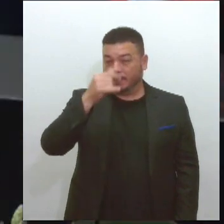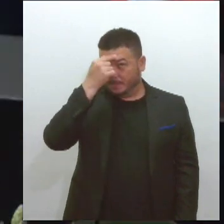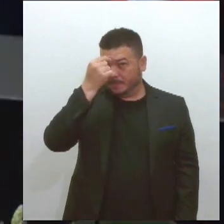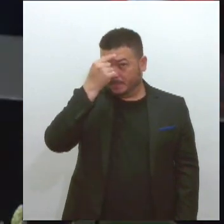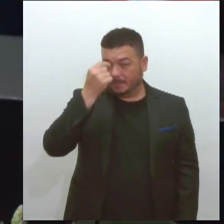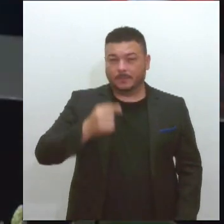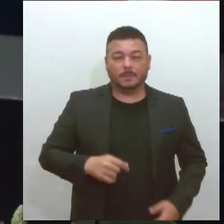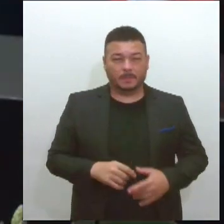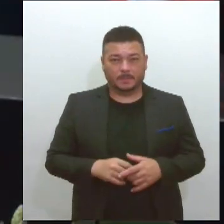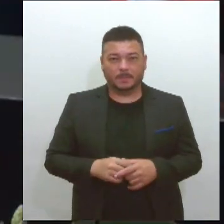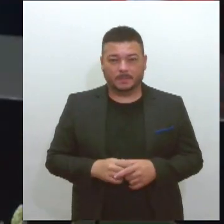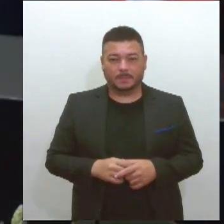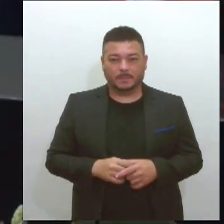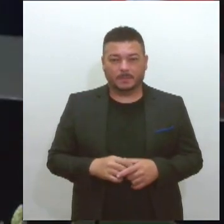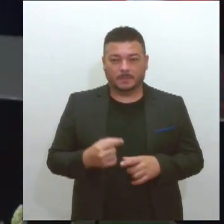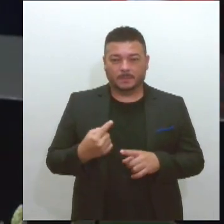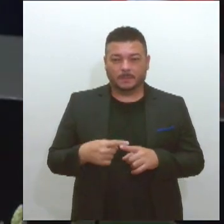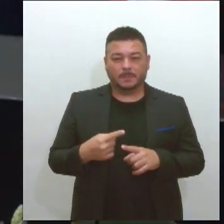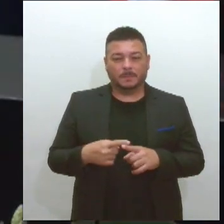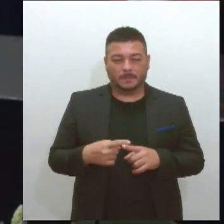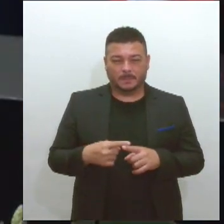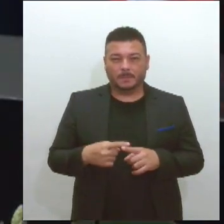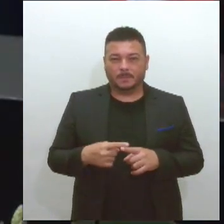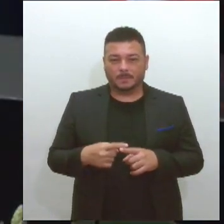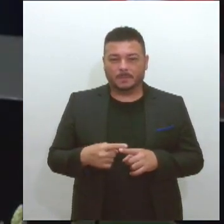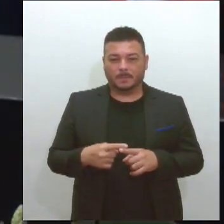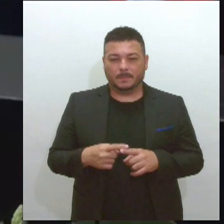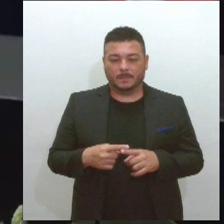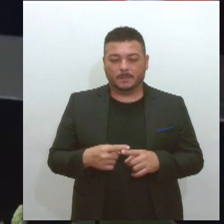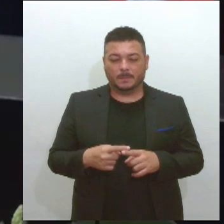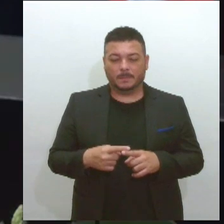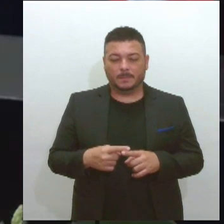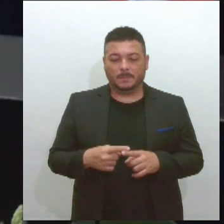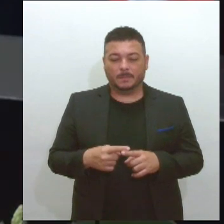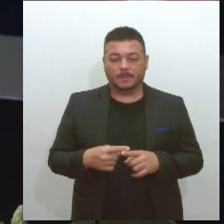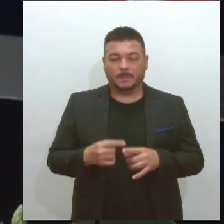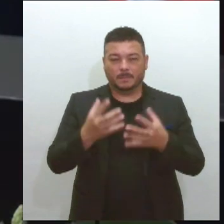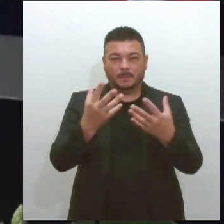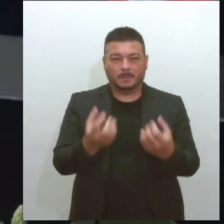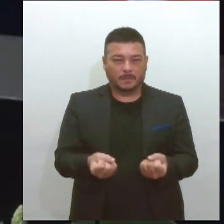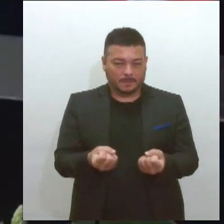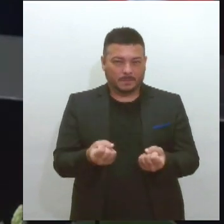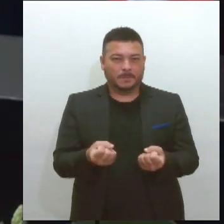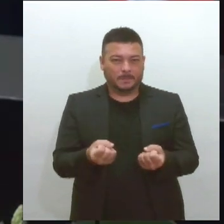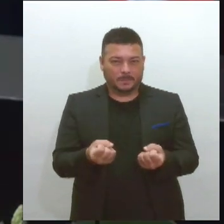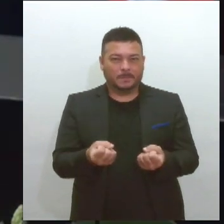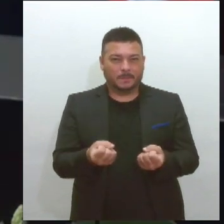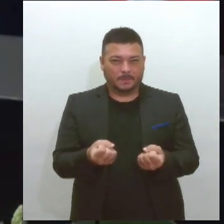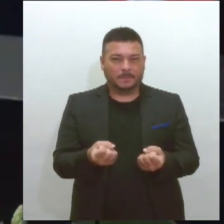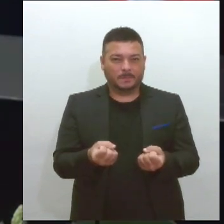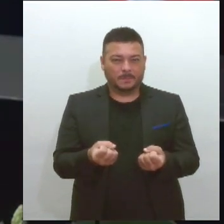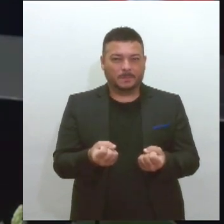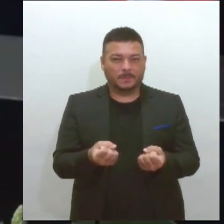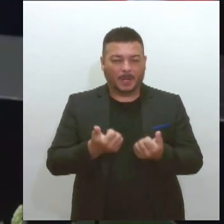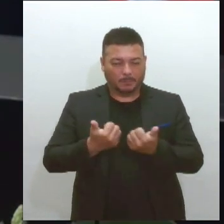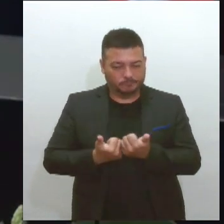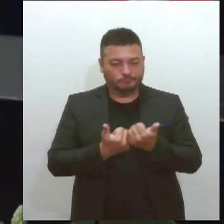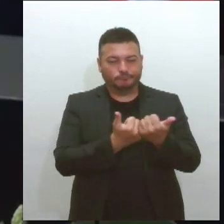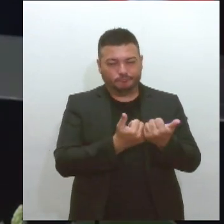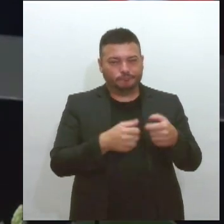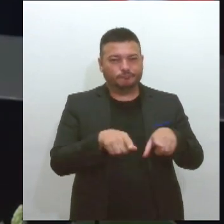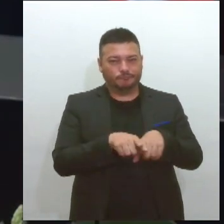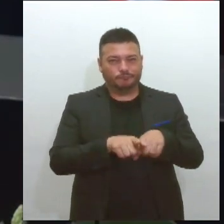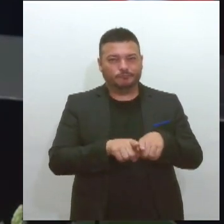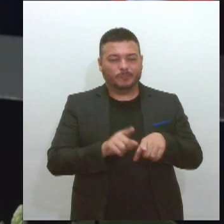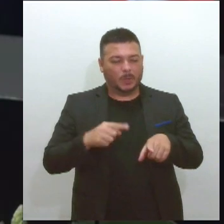por ter comprado a ideia, dado todo o apoio necessário para que